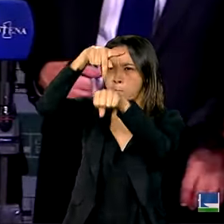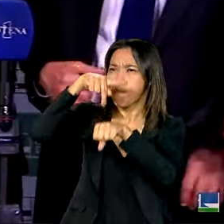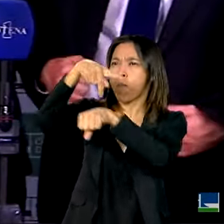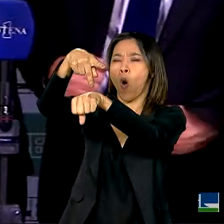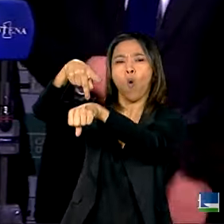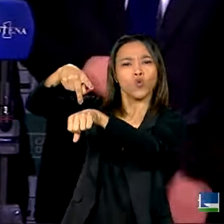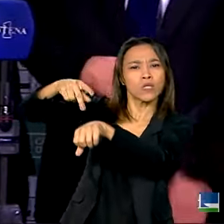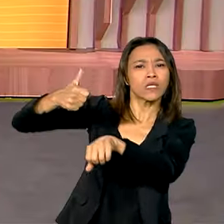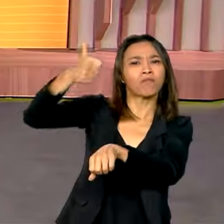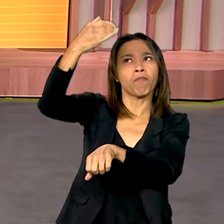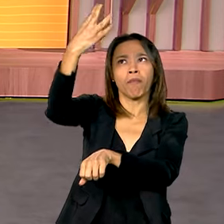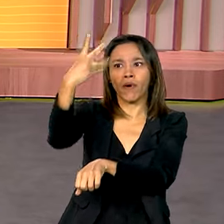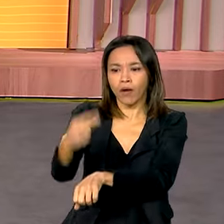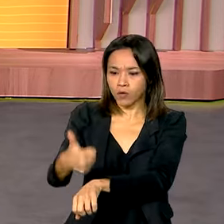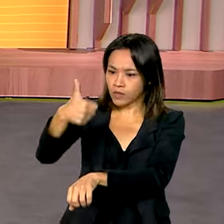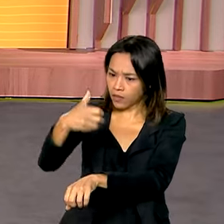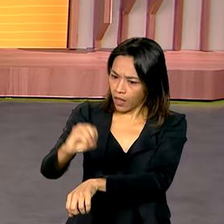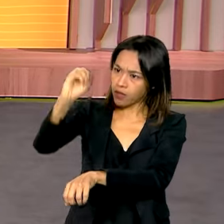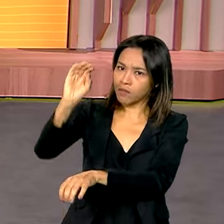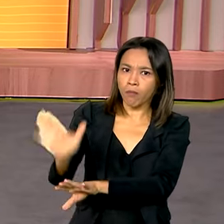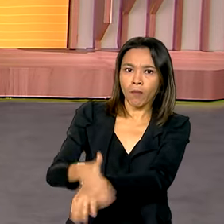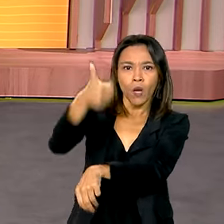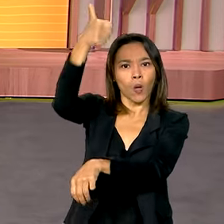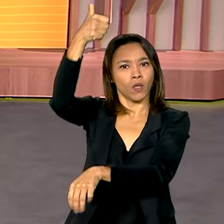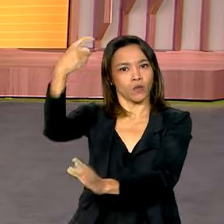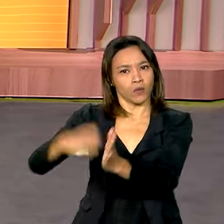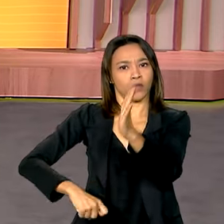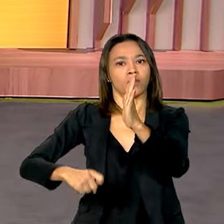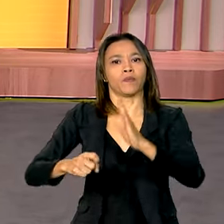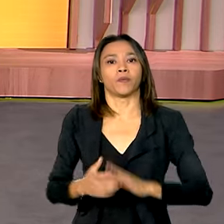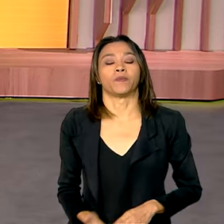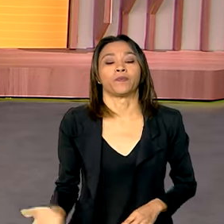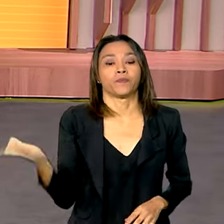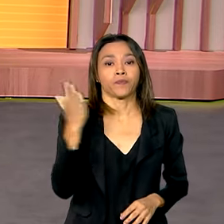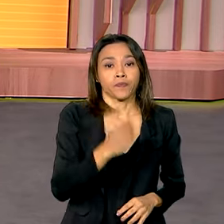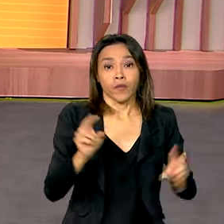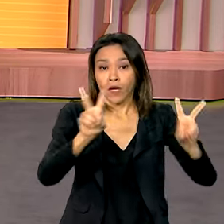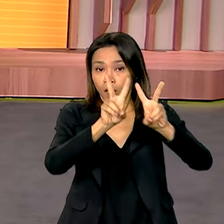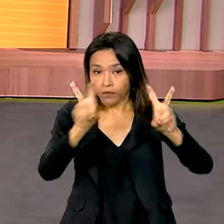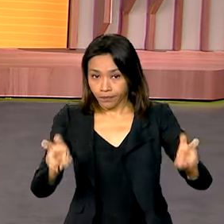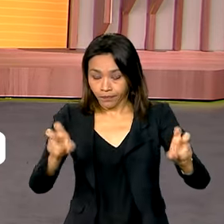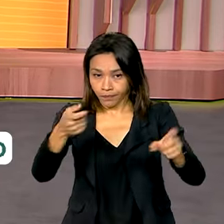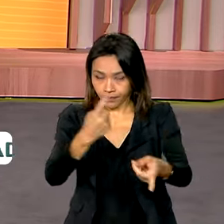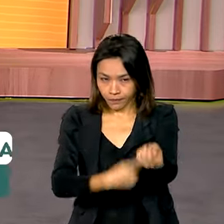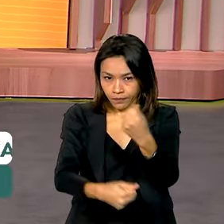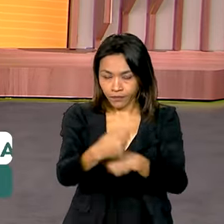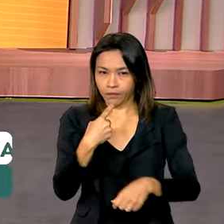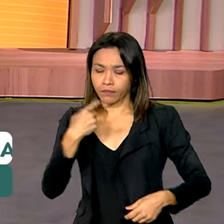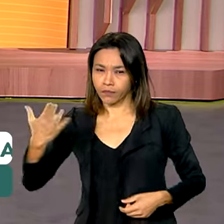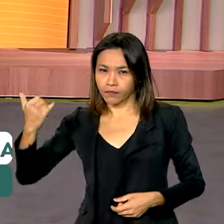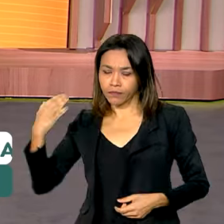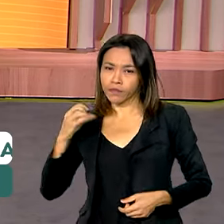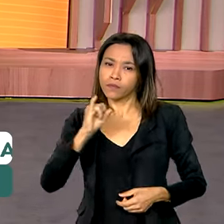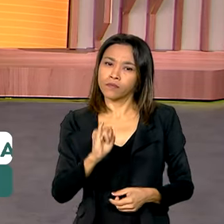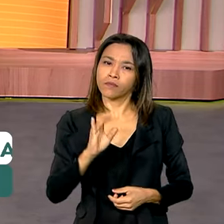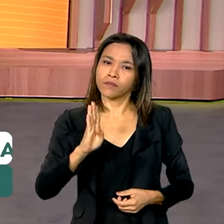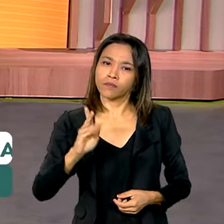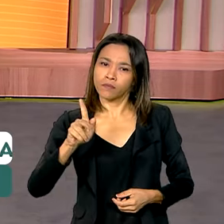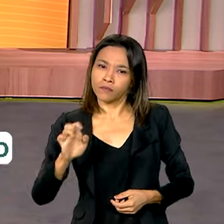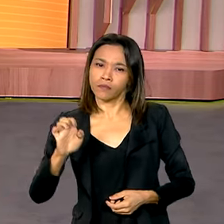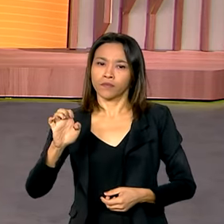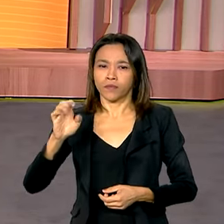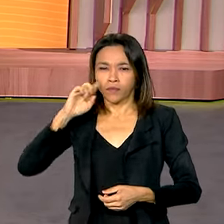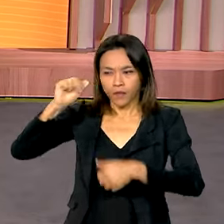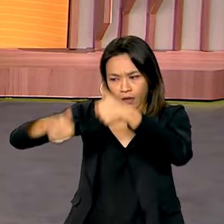sistemas tributários. E ainda sobre economia, o IBGE divulgou agora há pouco o IPCA 15, que